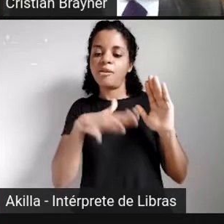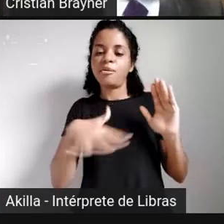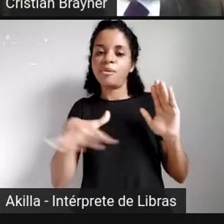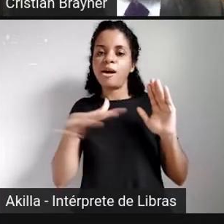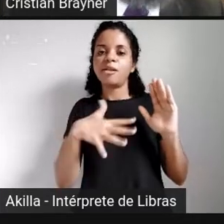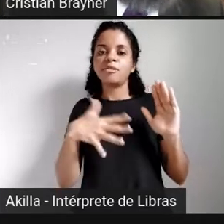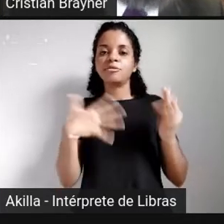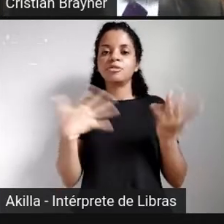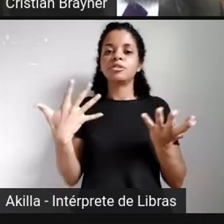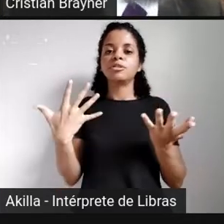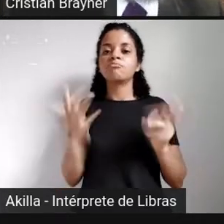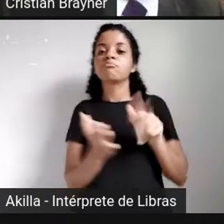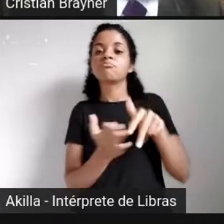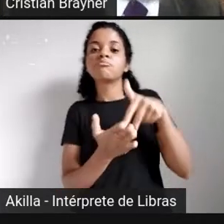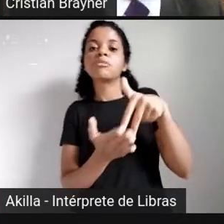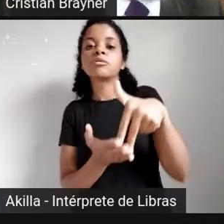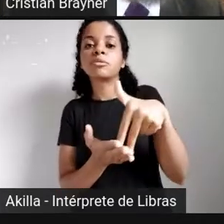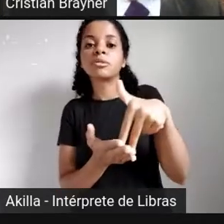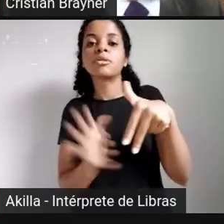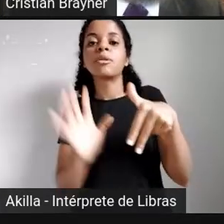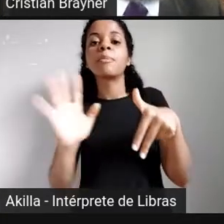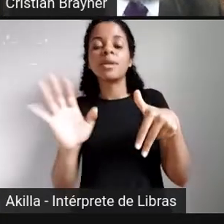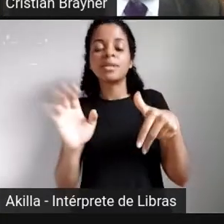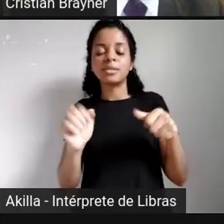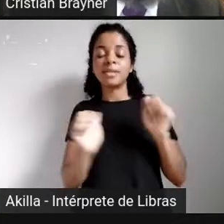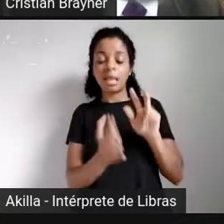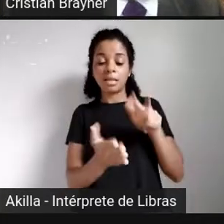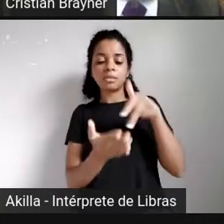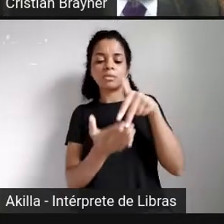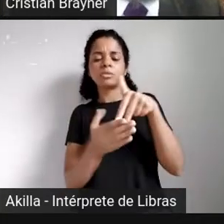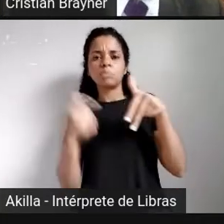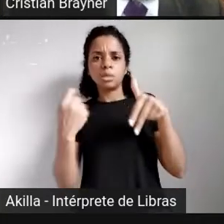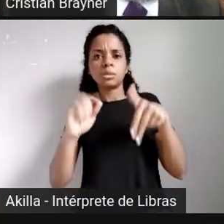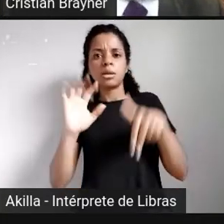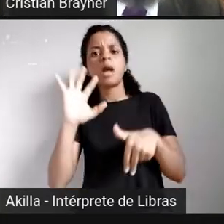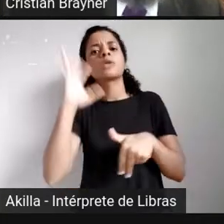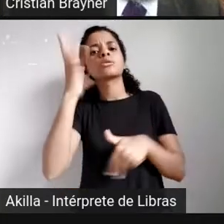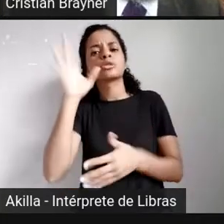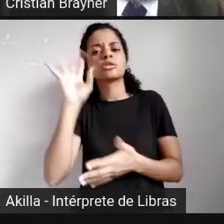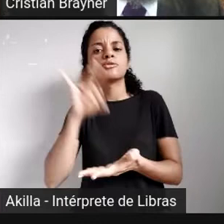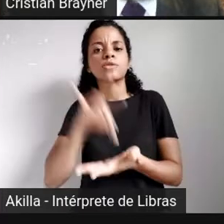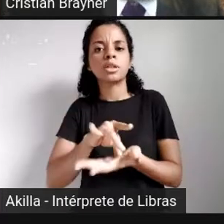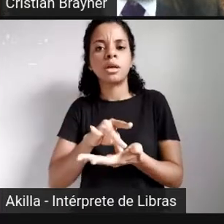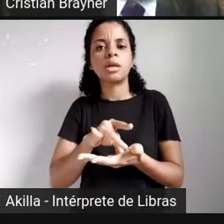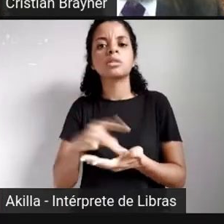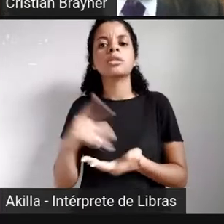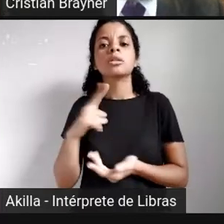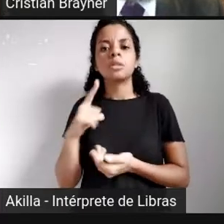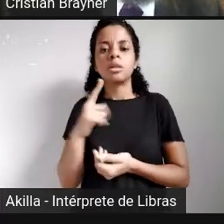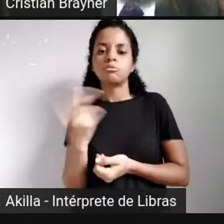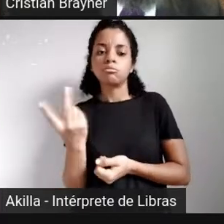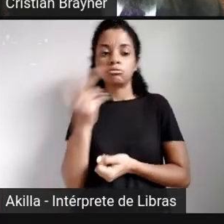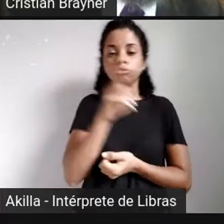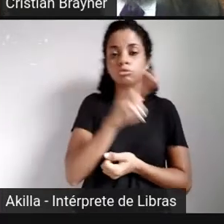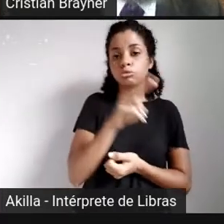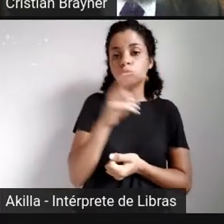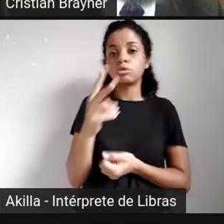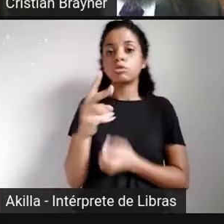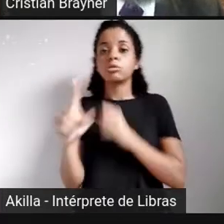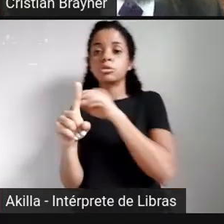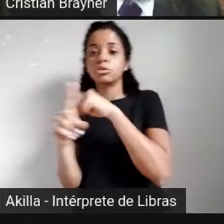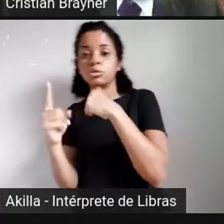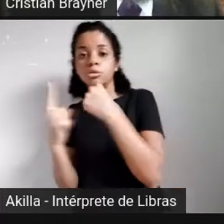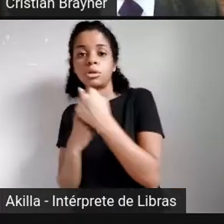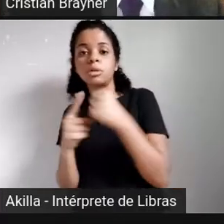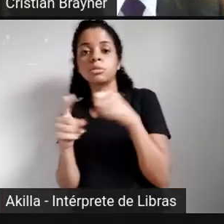a performance seja efetiva, que haja atores dos dois lados, e não apenas aqueles que